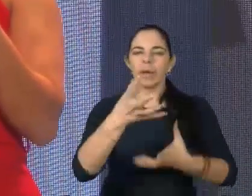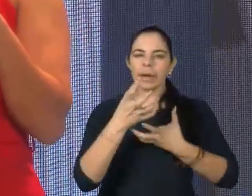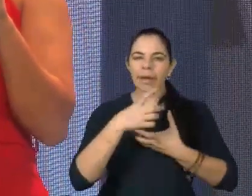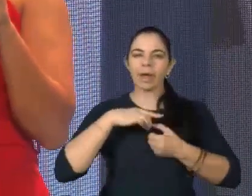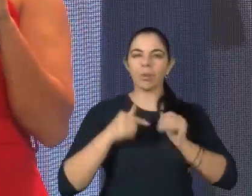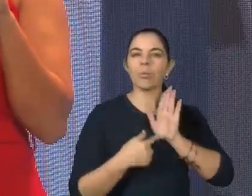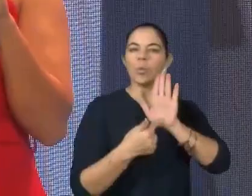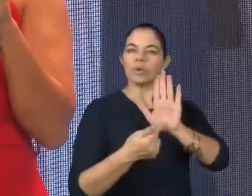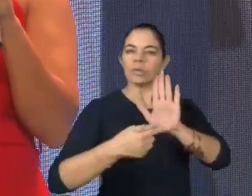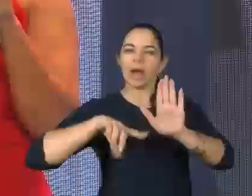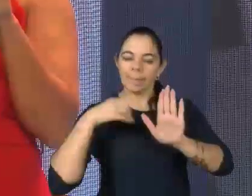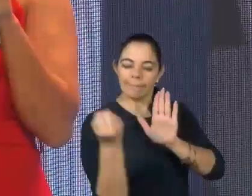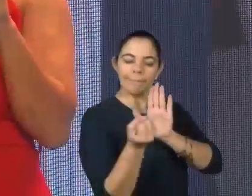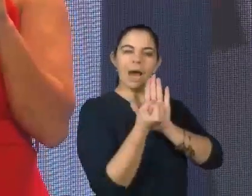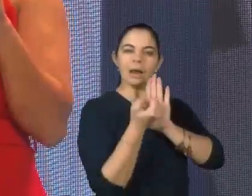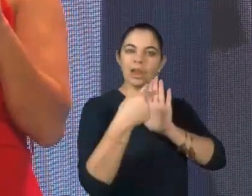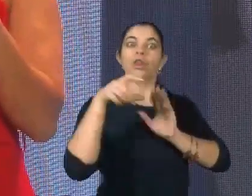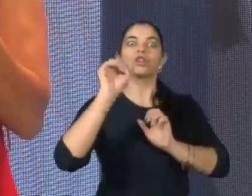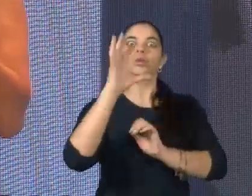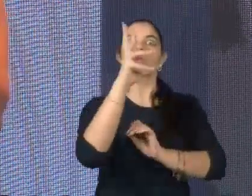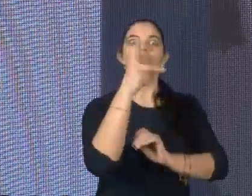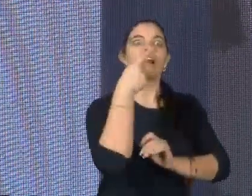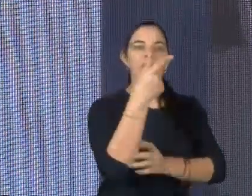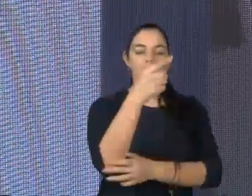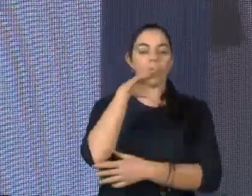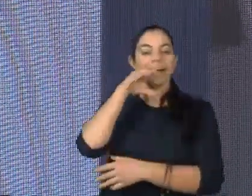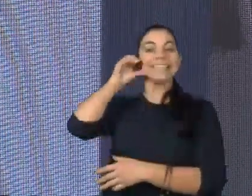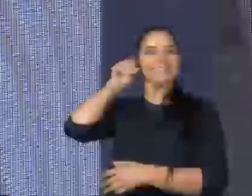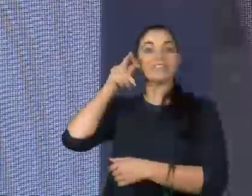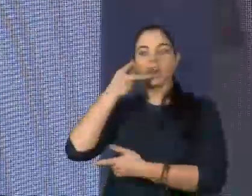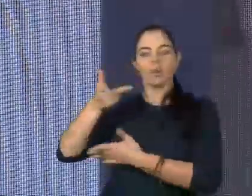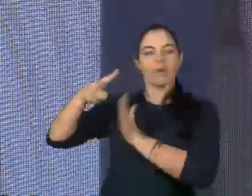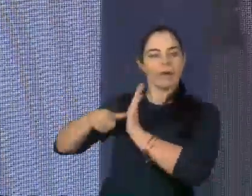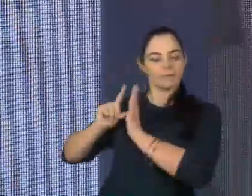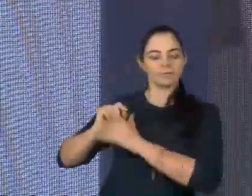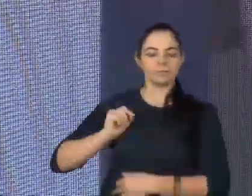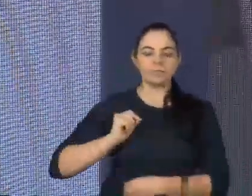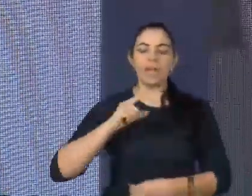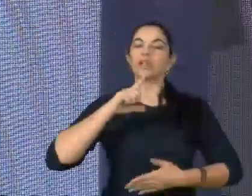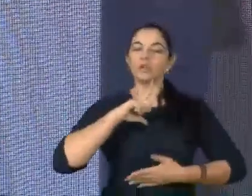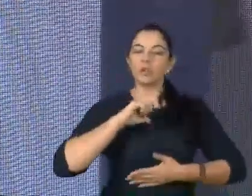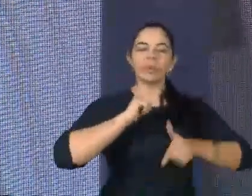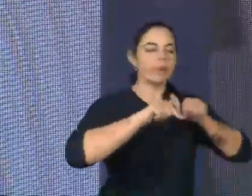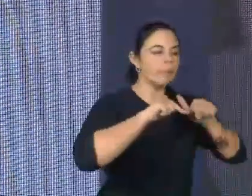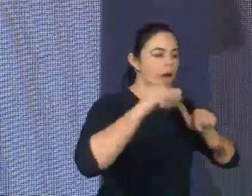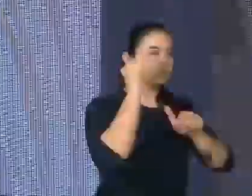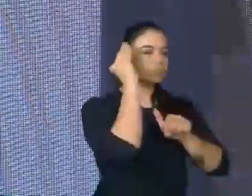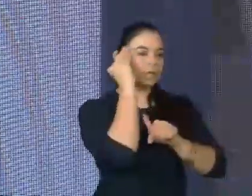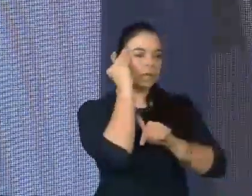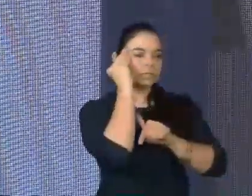todo o sentido de tudo o que a Carola falou aqui. Dentro desse trabalho de experiências,